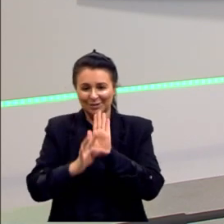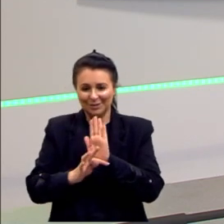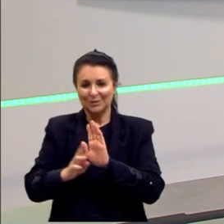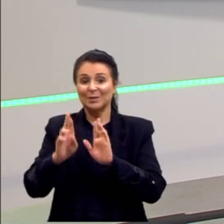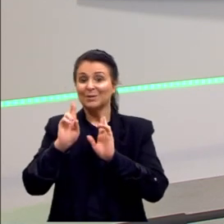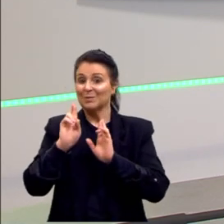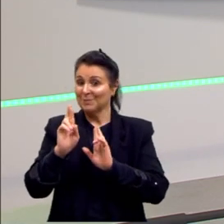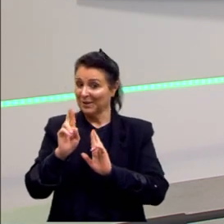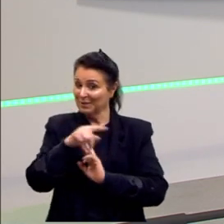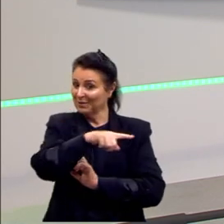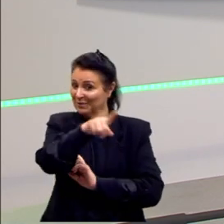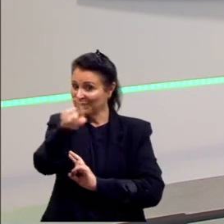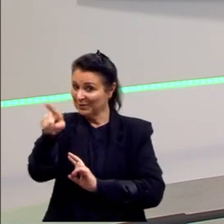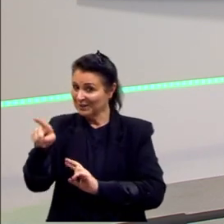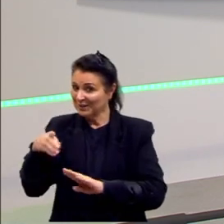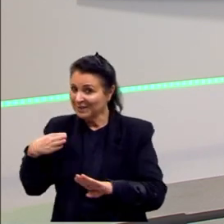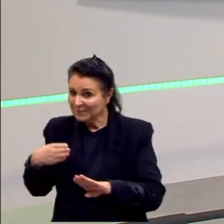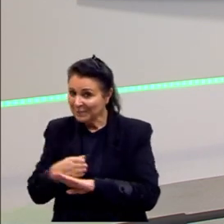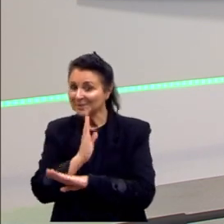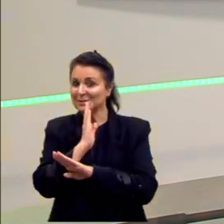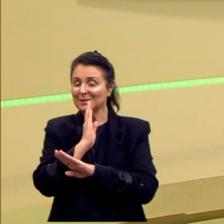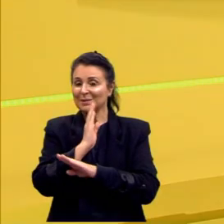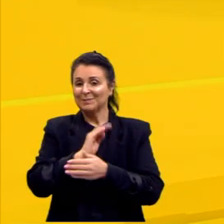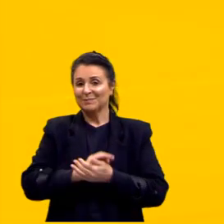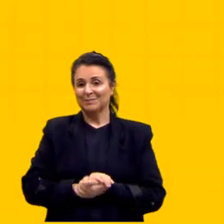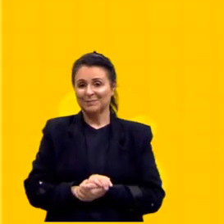Espero vocês lá e partiu passar.